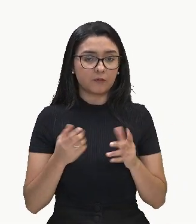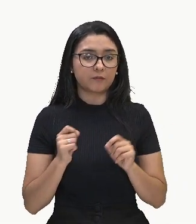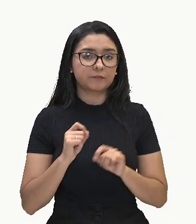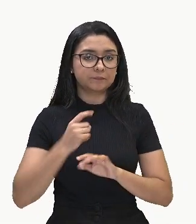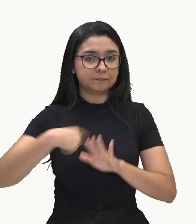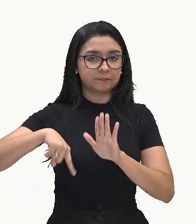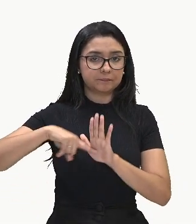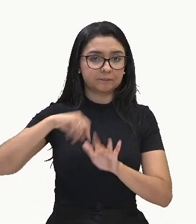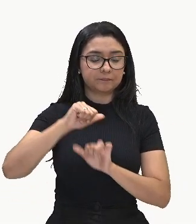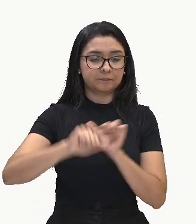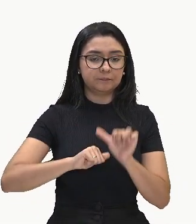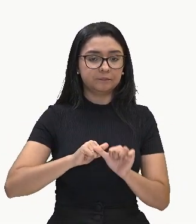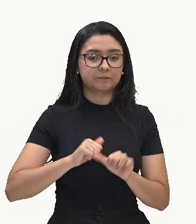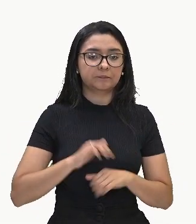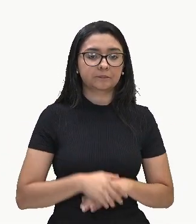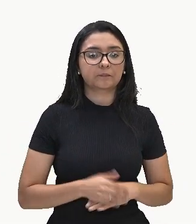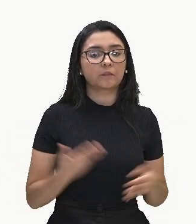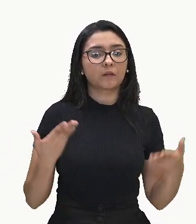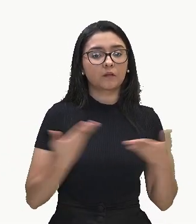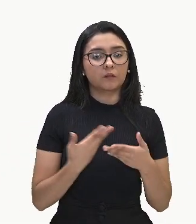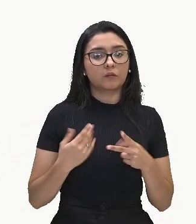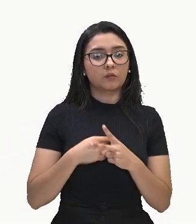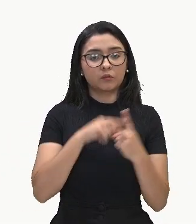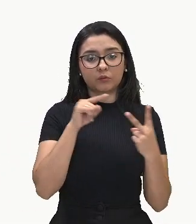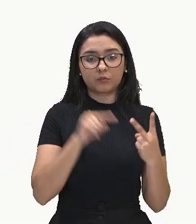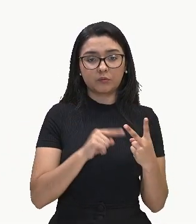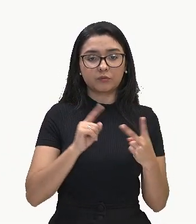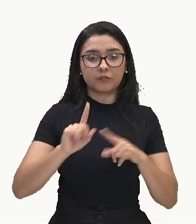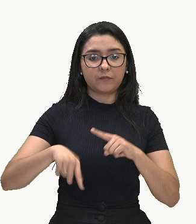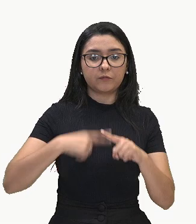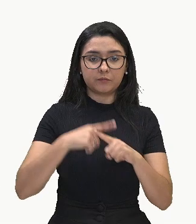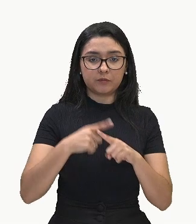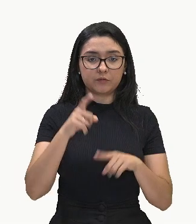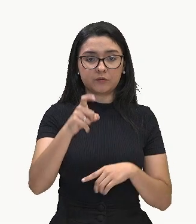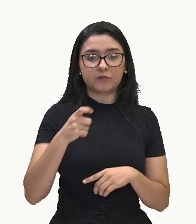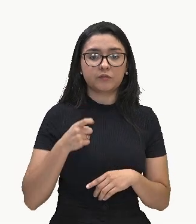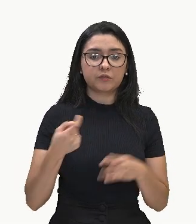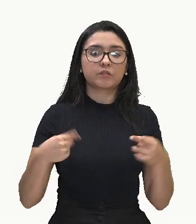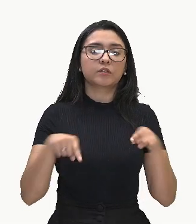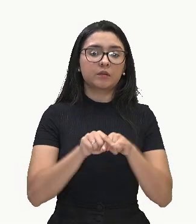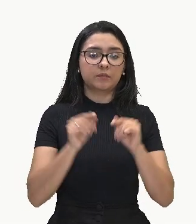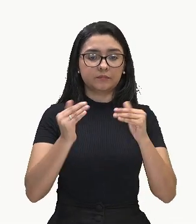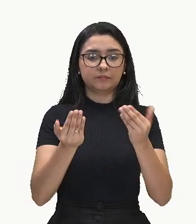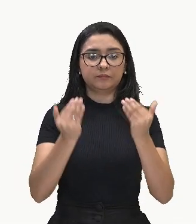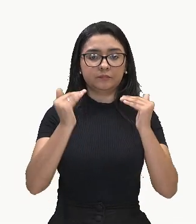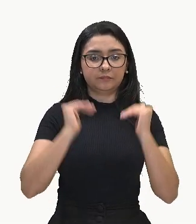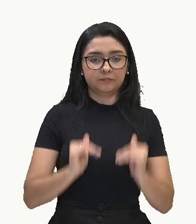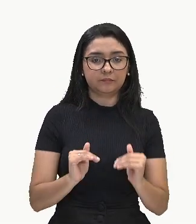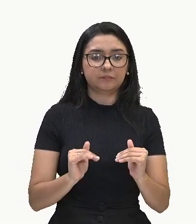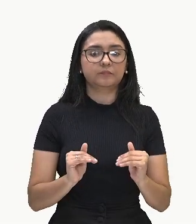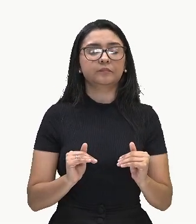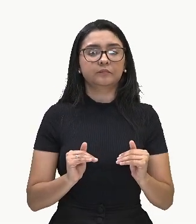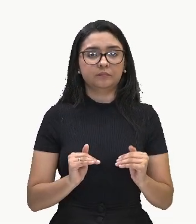E aí, o 2 que estava multiplicando aqui o X, eu também passarei para o outro lado fazendo a operação inversa.